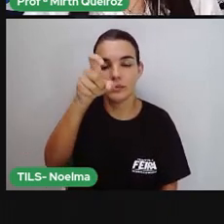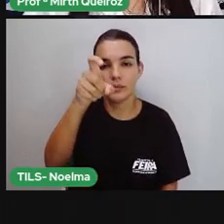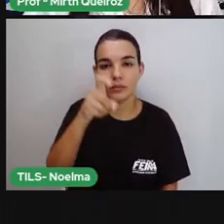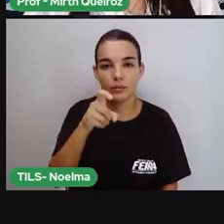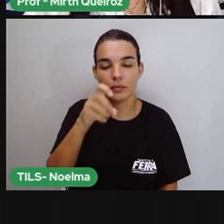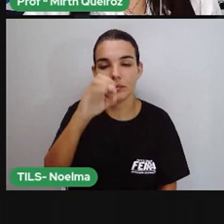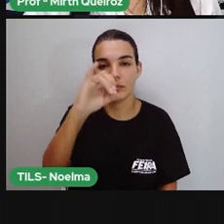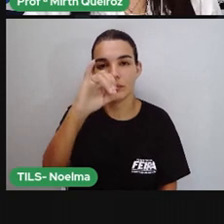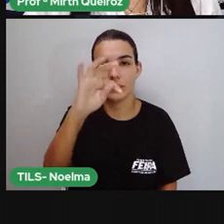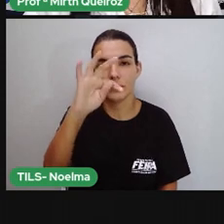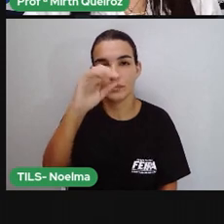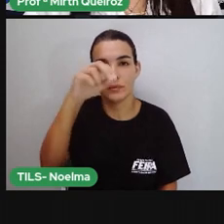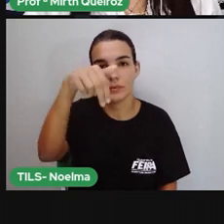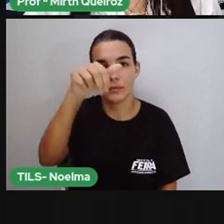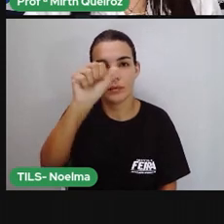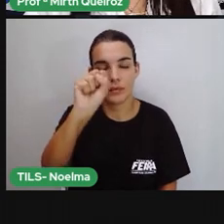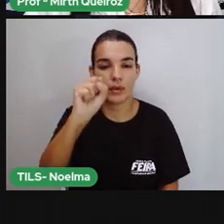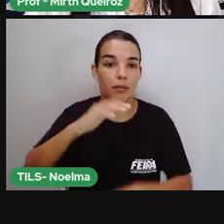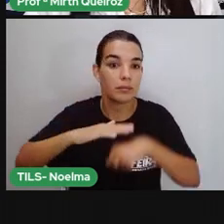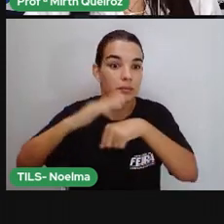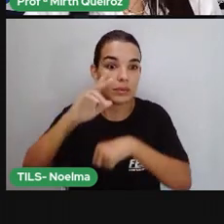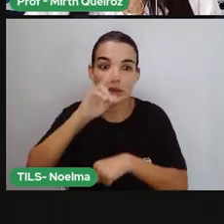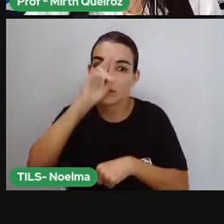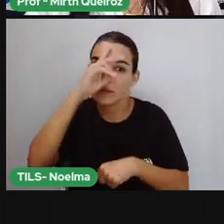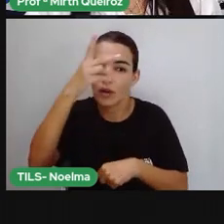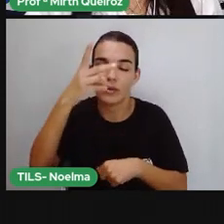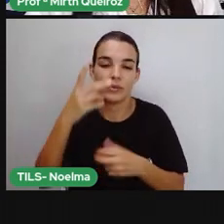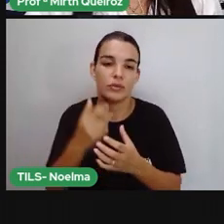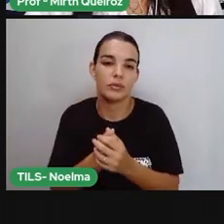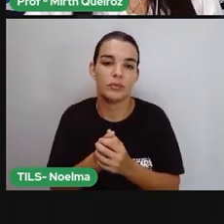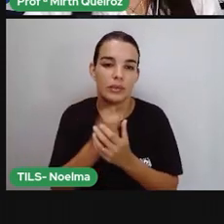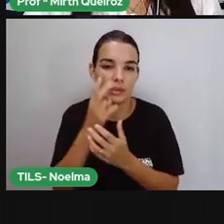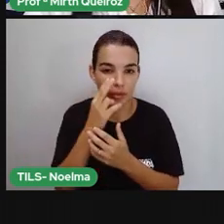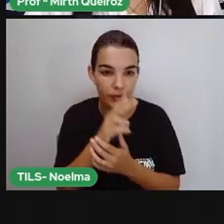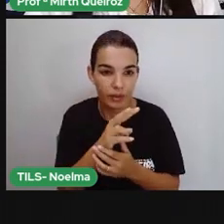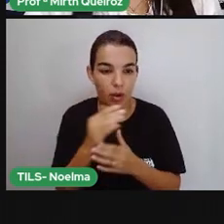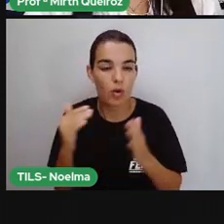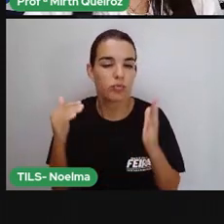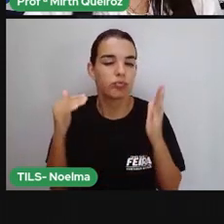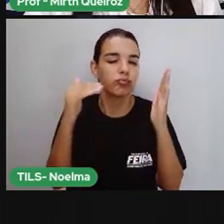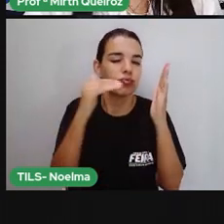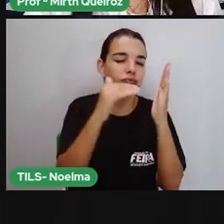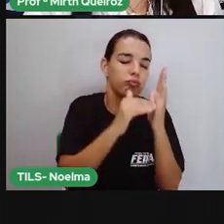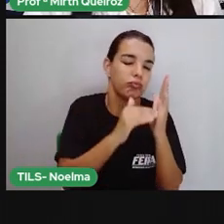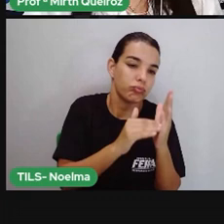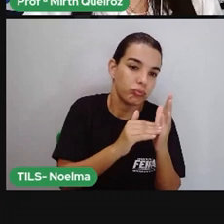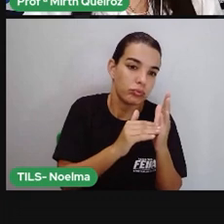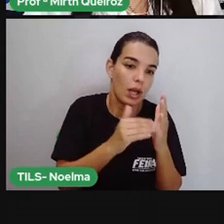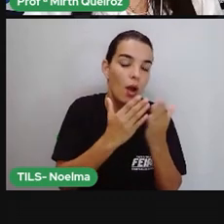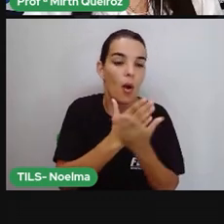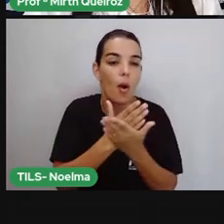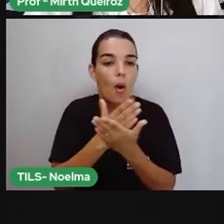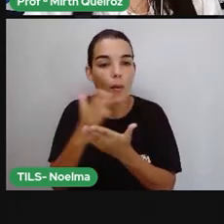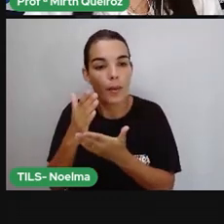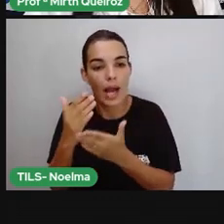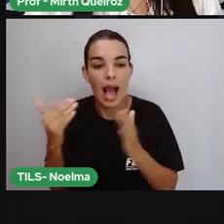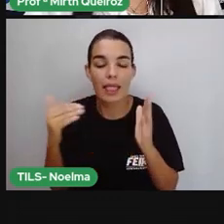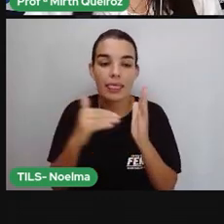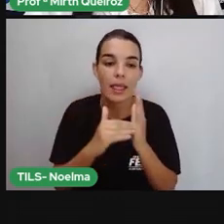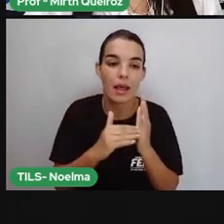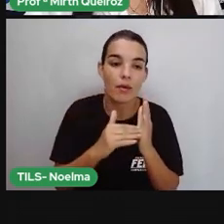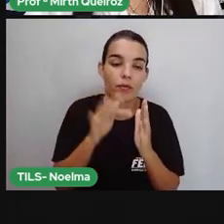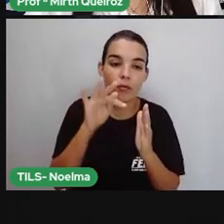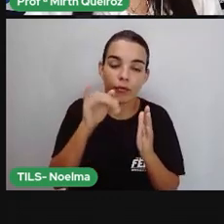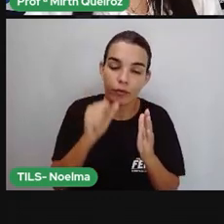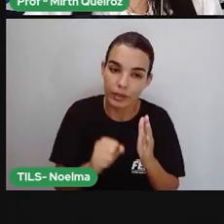A penúltima sílaba é a mais forte. Então, contando lá, ó, do final da palavra para o início. Um, dois, três.